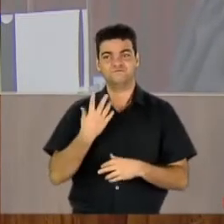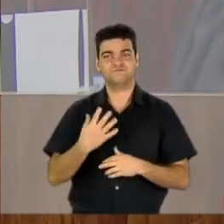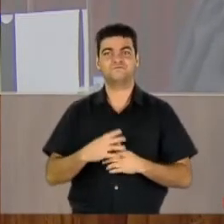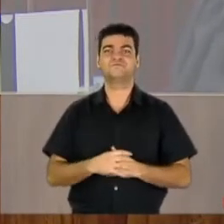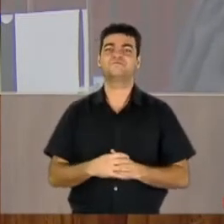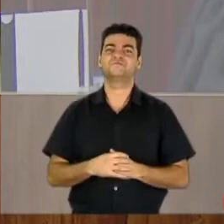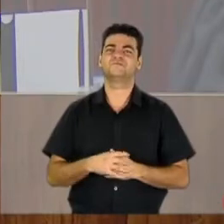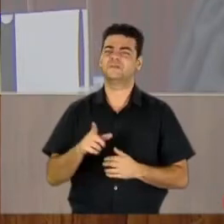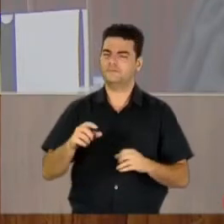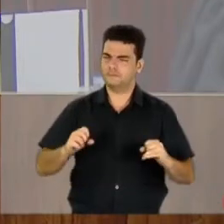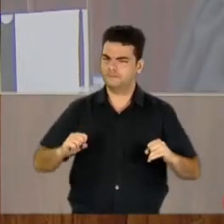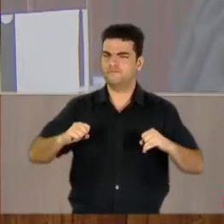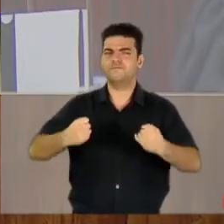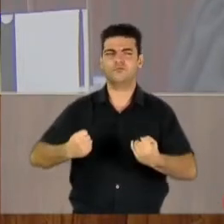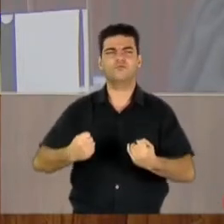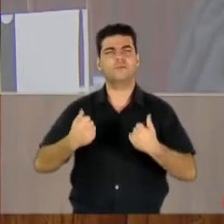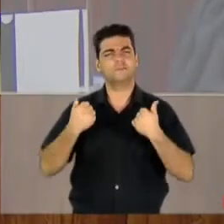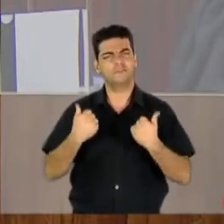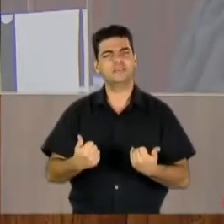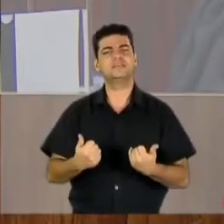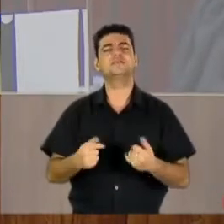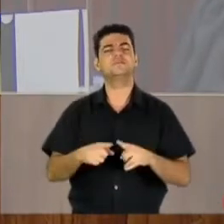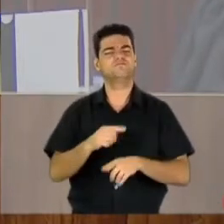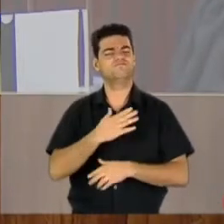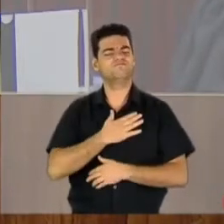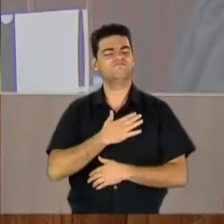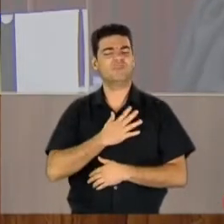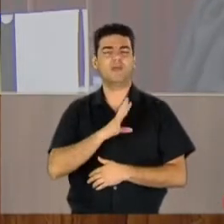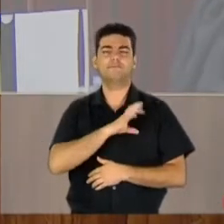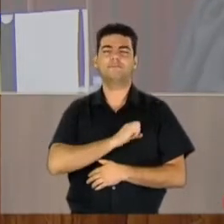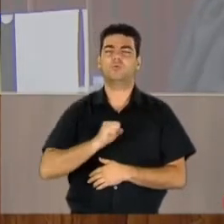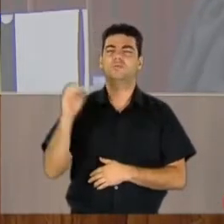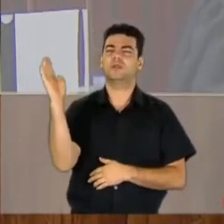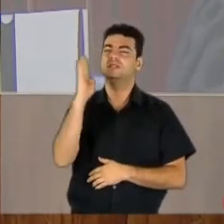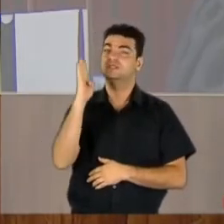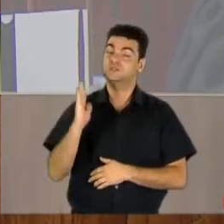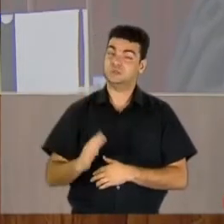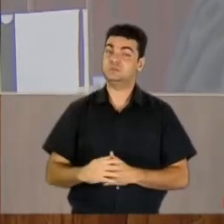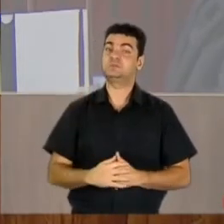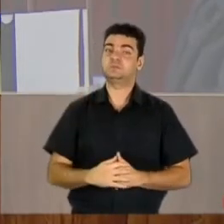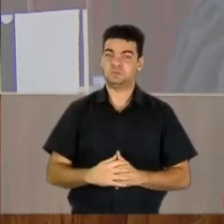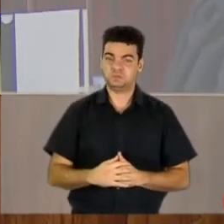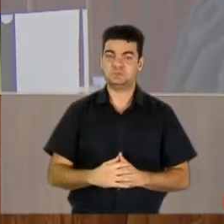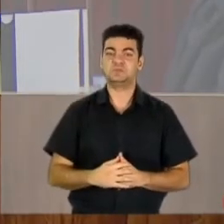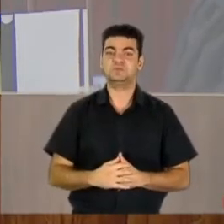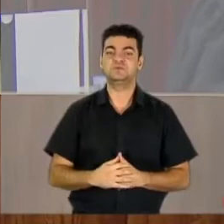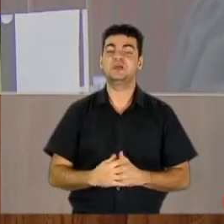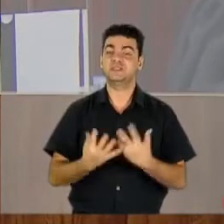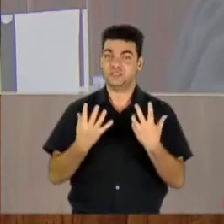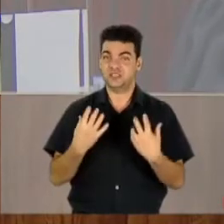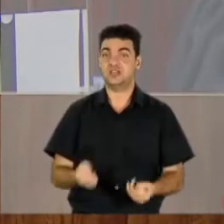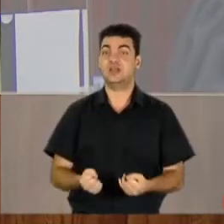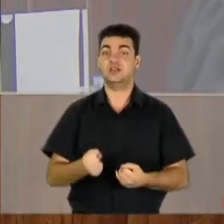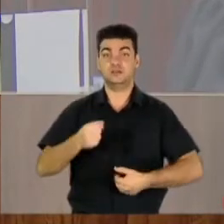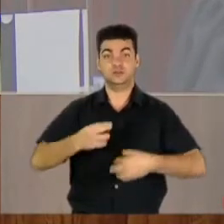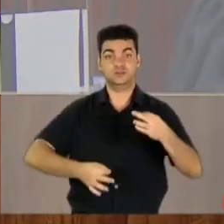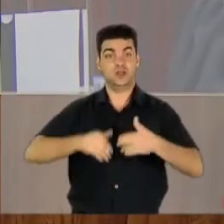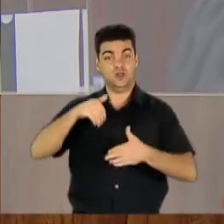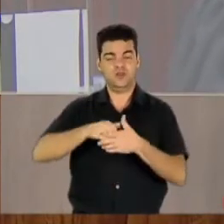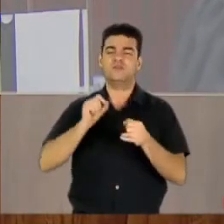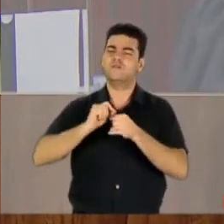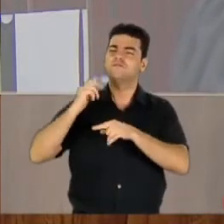que com muita dedicação e patriotismo, diria, serviram à justiça